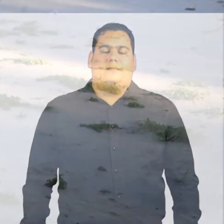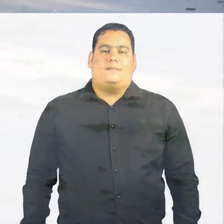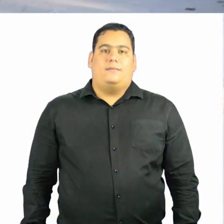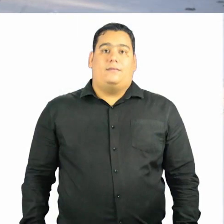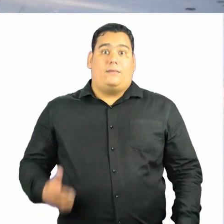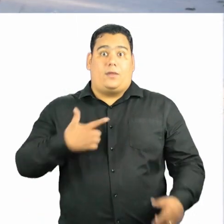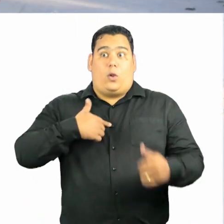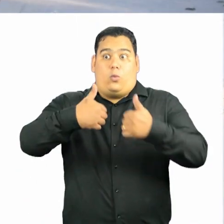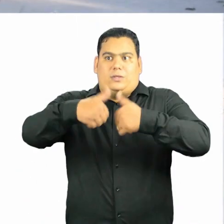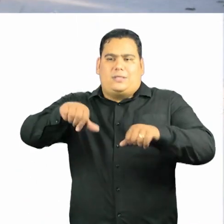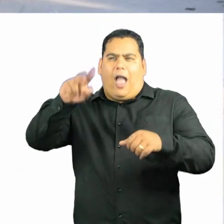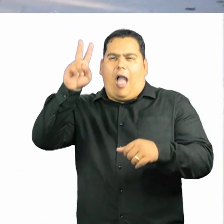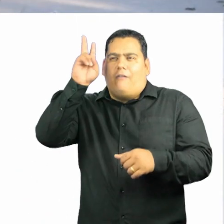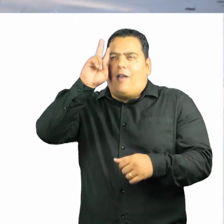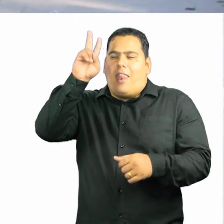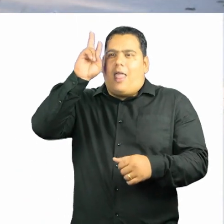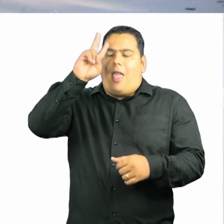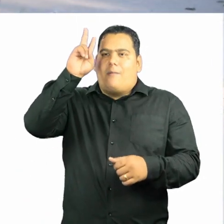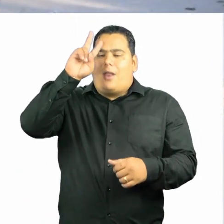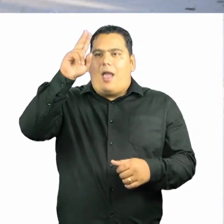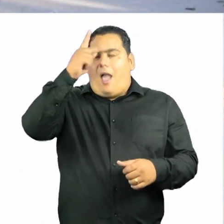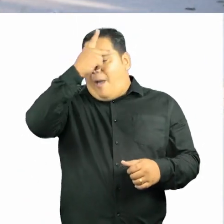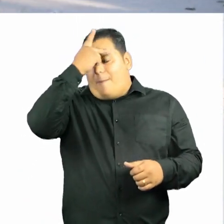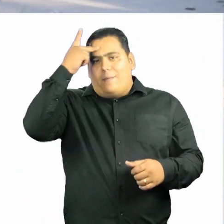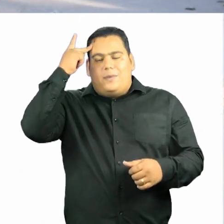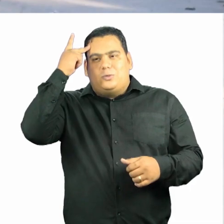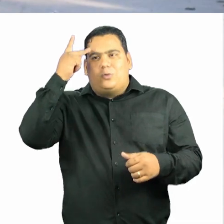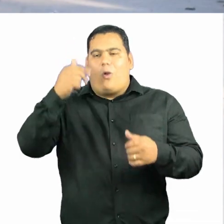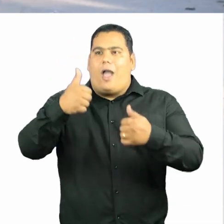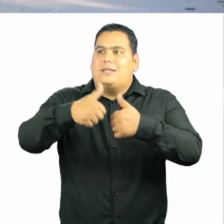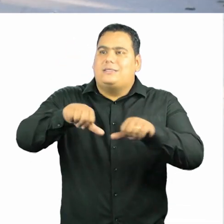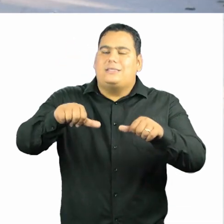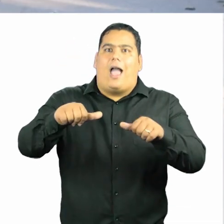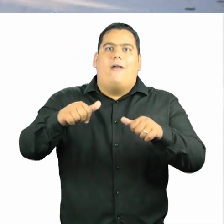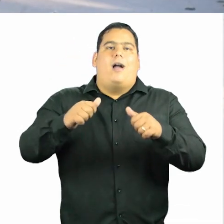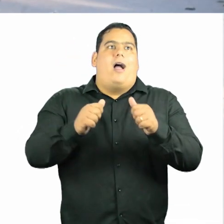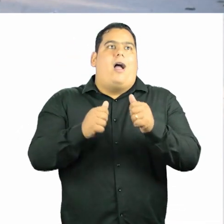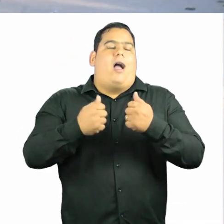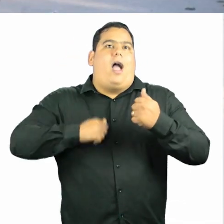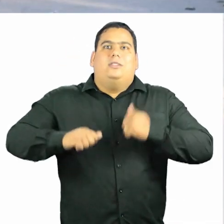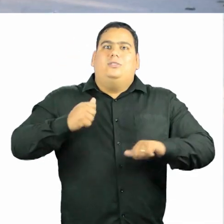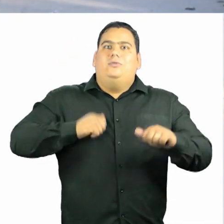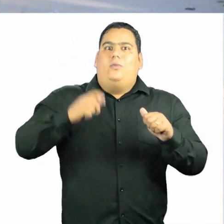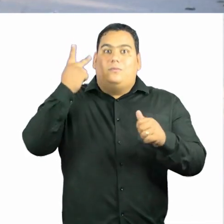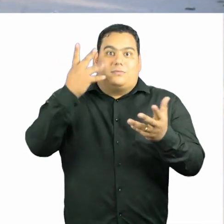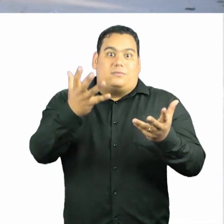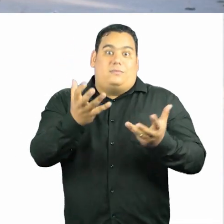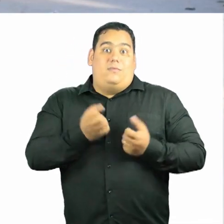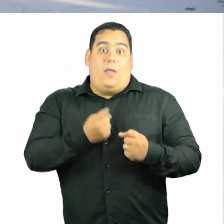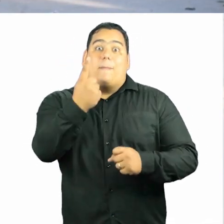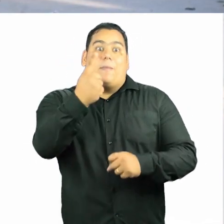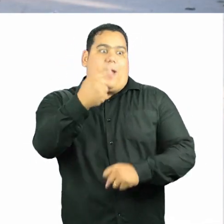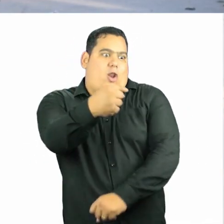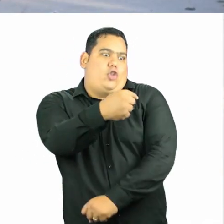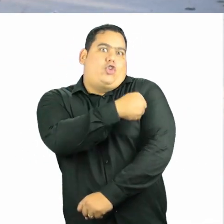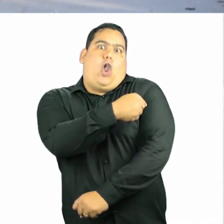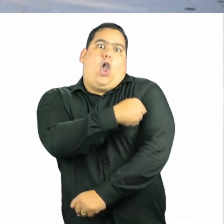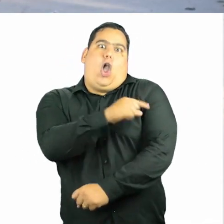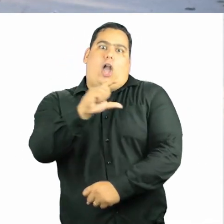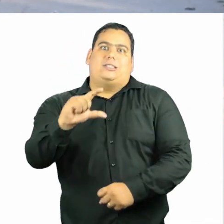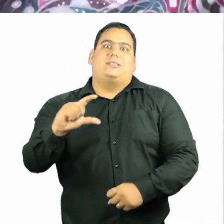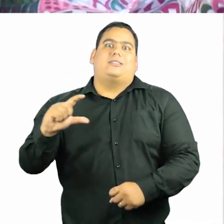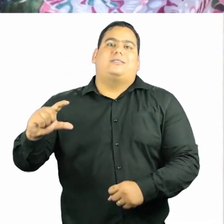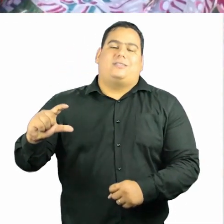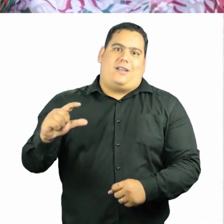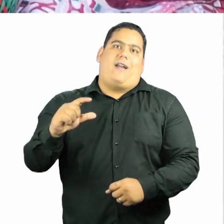Eu estava me lembrando assim, porque as pessoas estavam ansiosas para receber, né? A primeira dose da vacina,